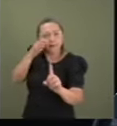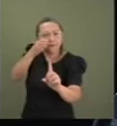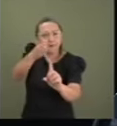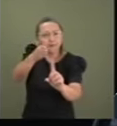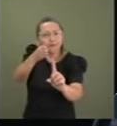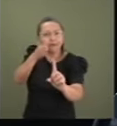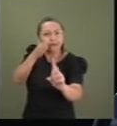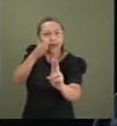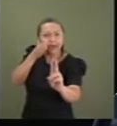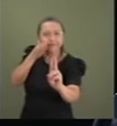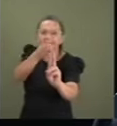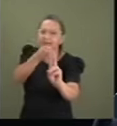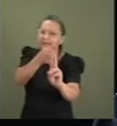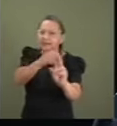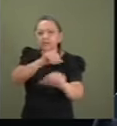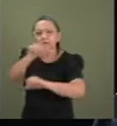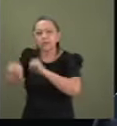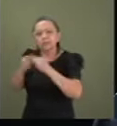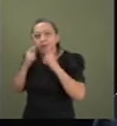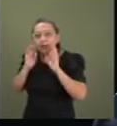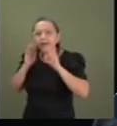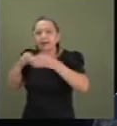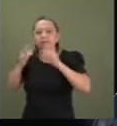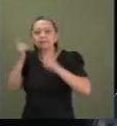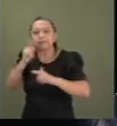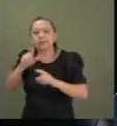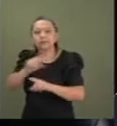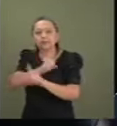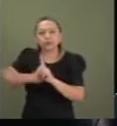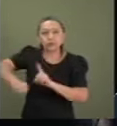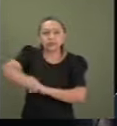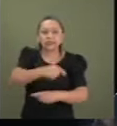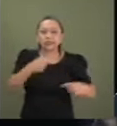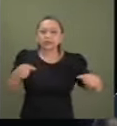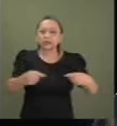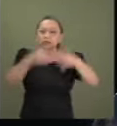farol de mudança para buscarmos uma sociedade justa para todos.